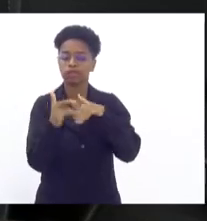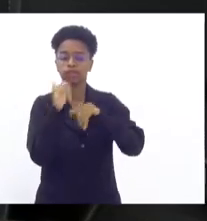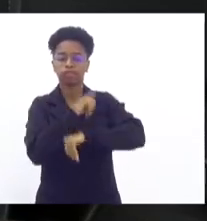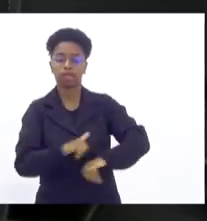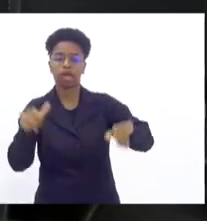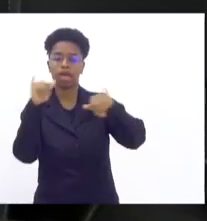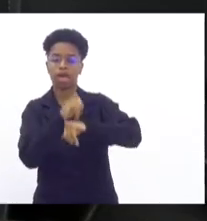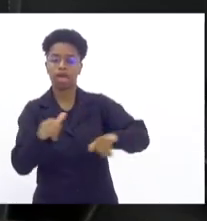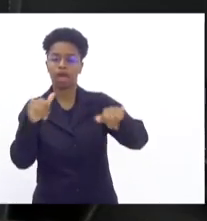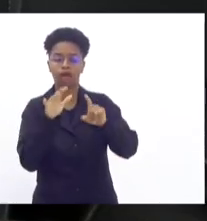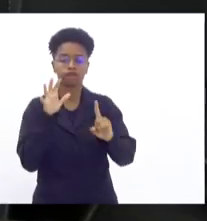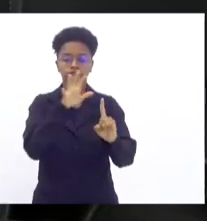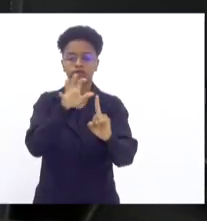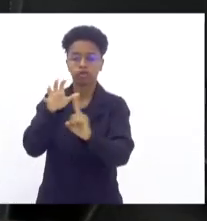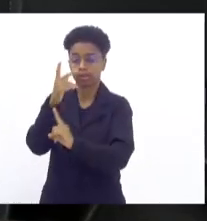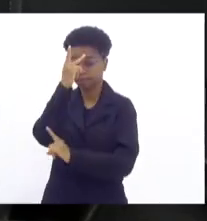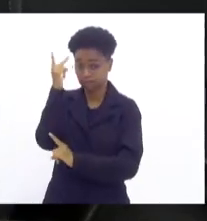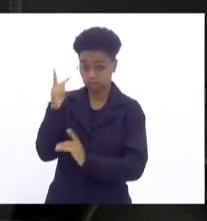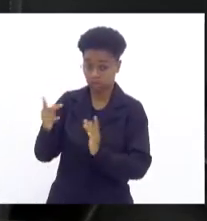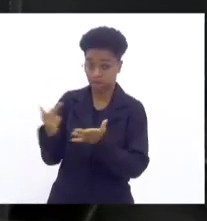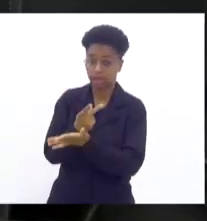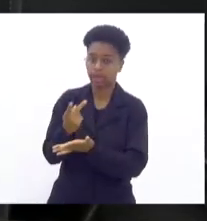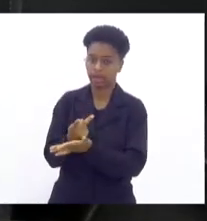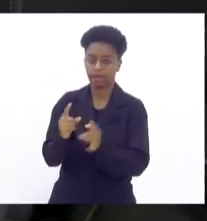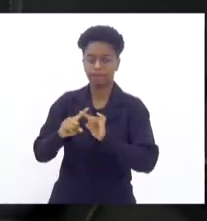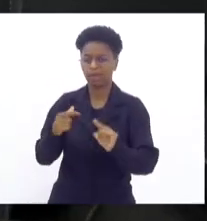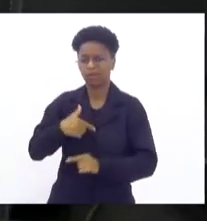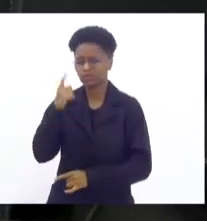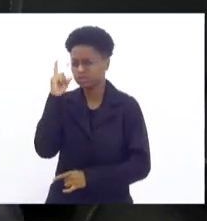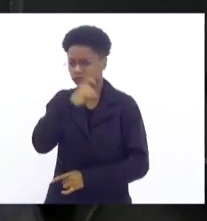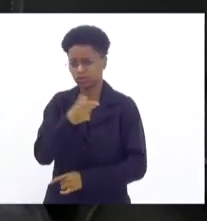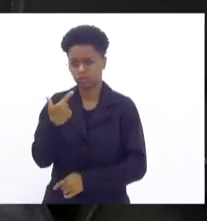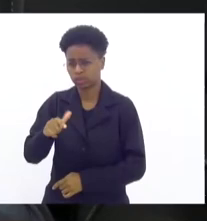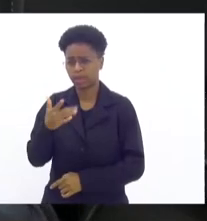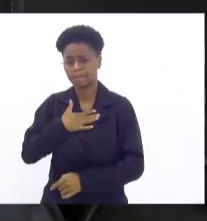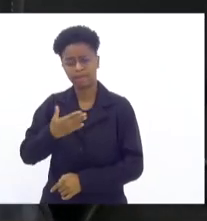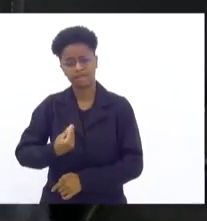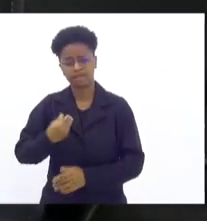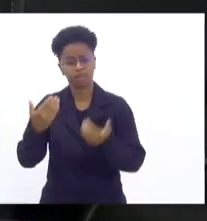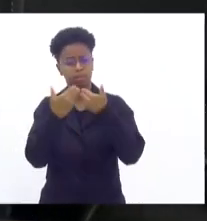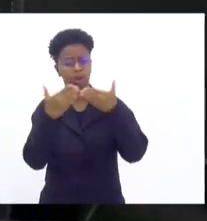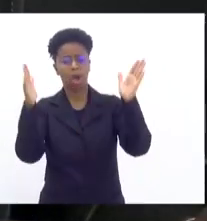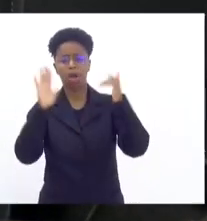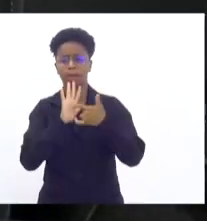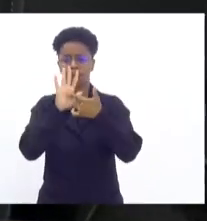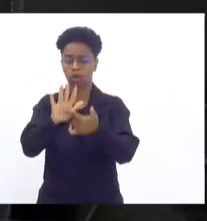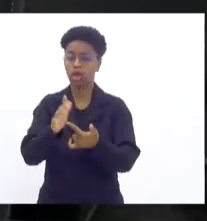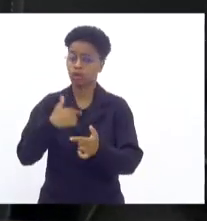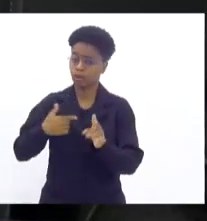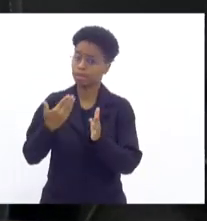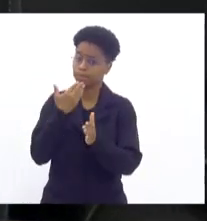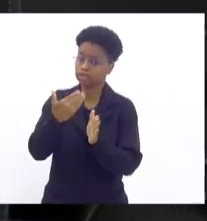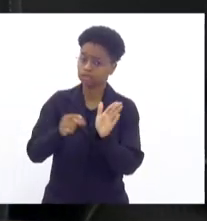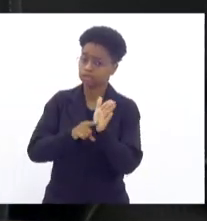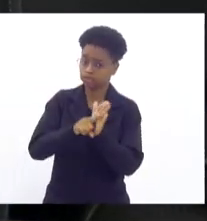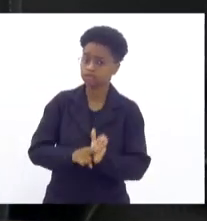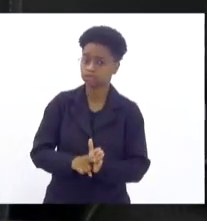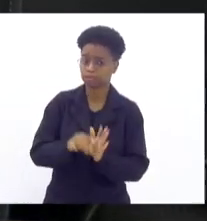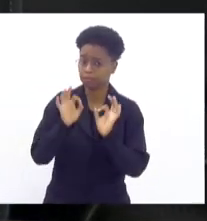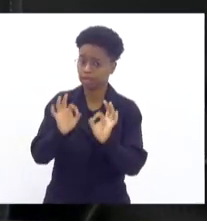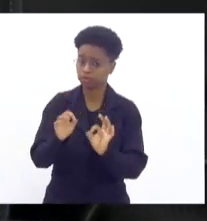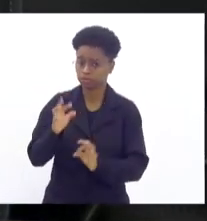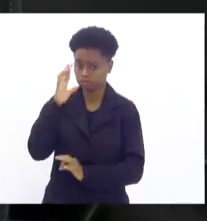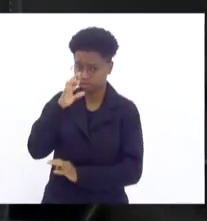as pessoas a um erro. Mas eu não tenho dificuldade. Minha vida é aberta. Pelo contrário, vou pedir investigação. Que faça